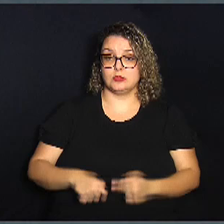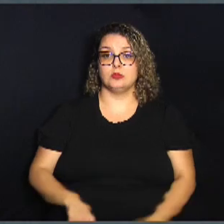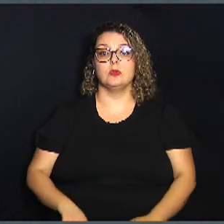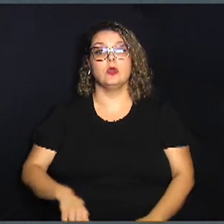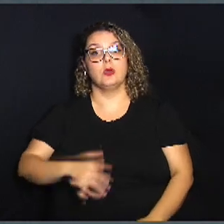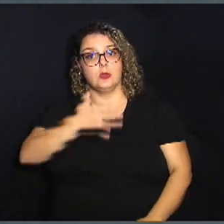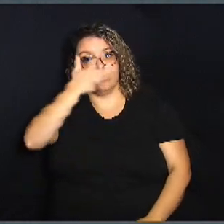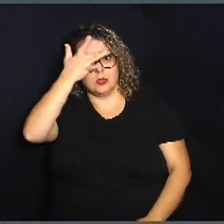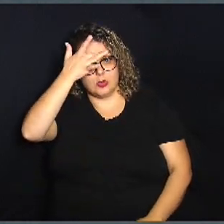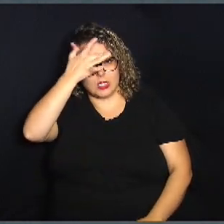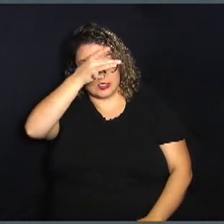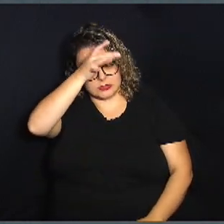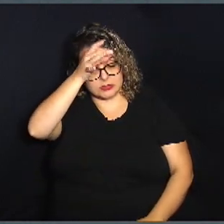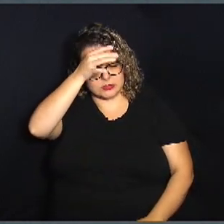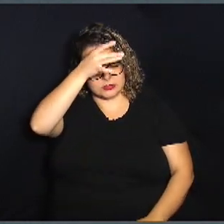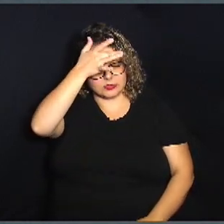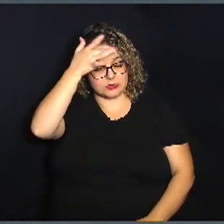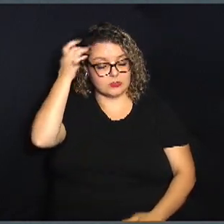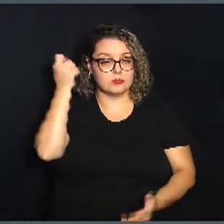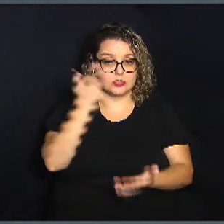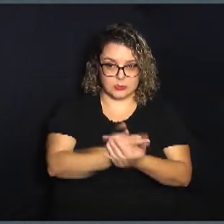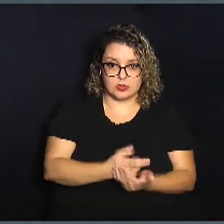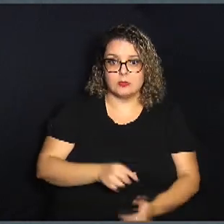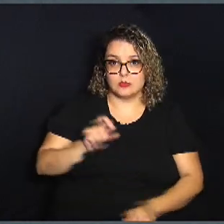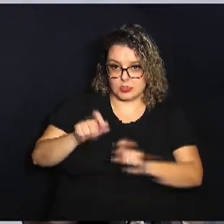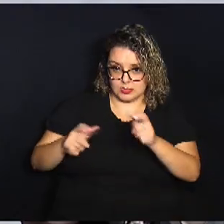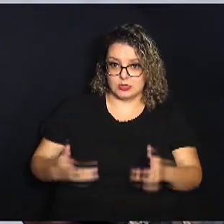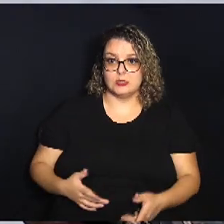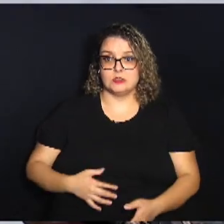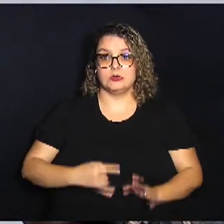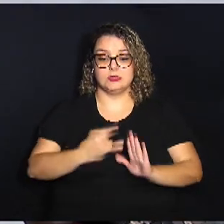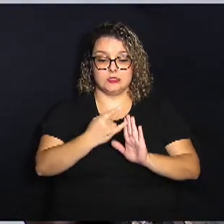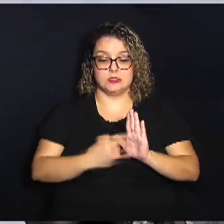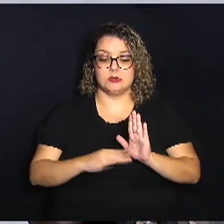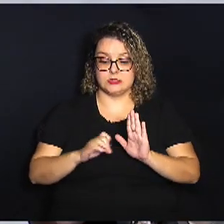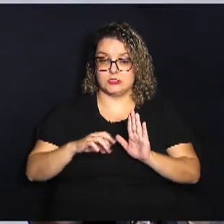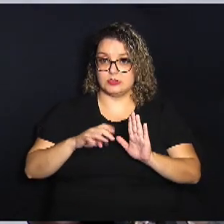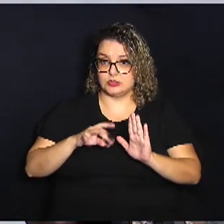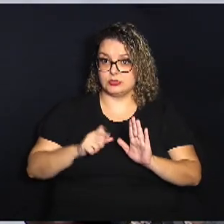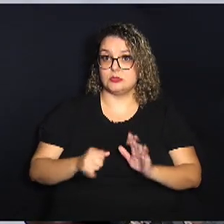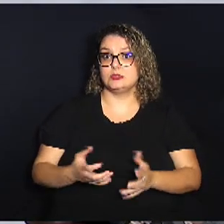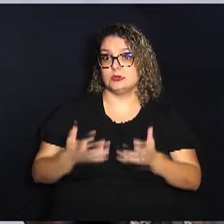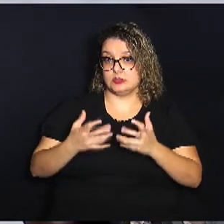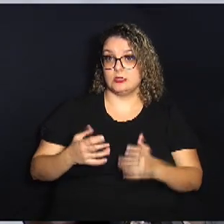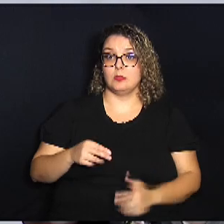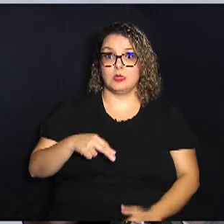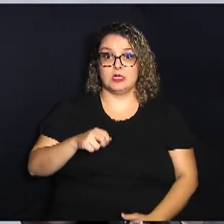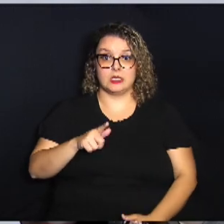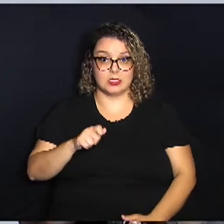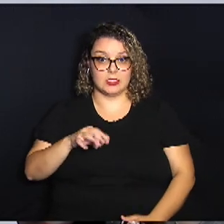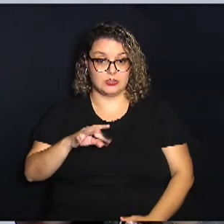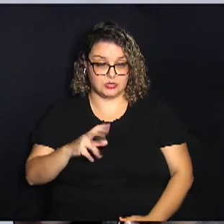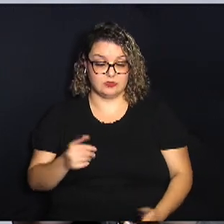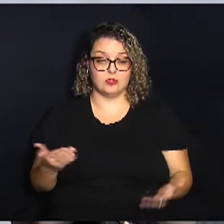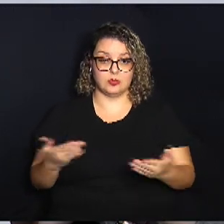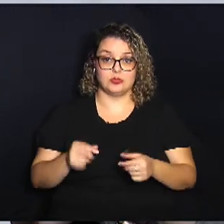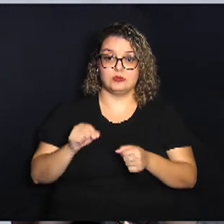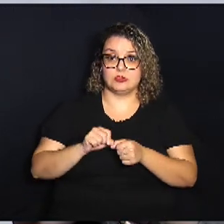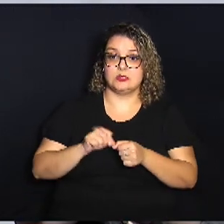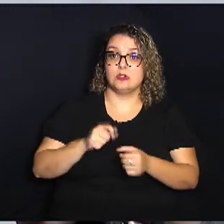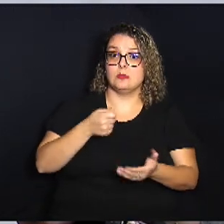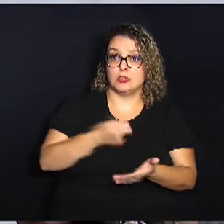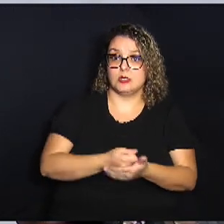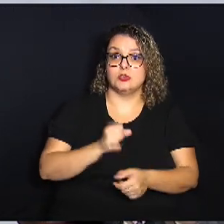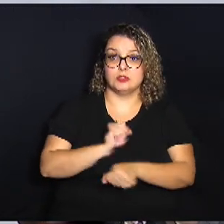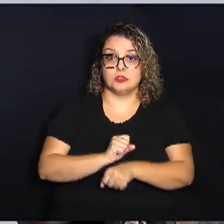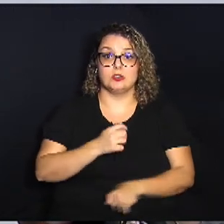poderá contar com agilidade nas emissões de certidões. Então, se ele quer emitir uma certidão negativa, hoje ele tem que fazer o pagamento e